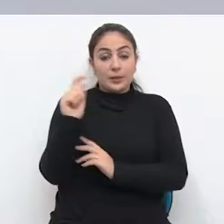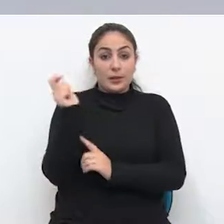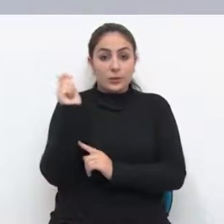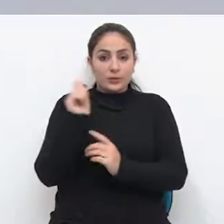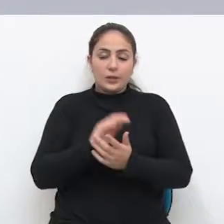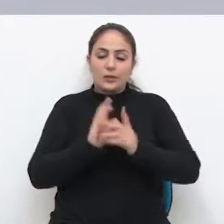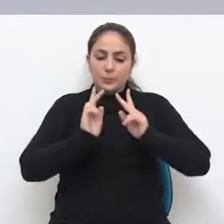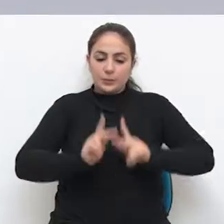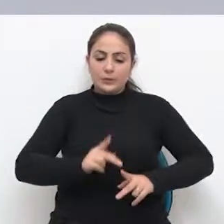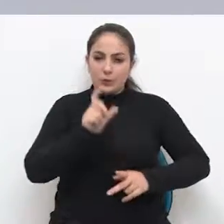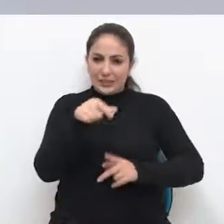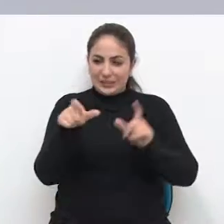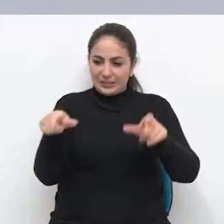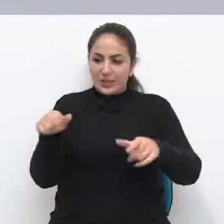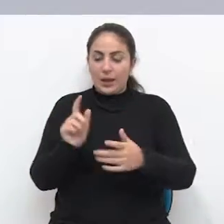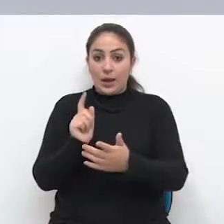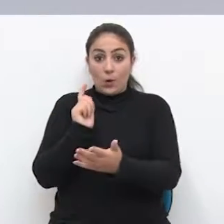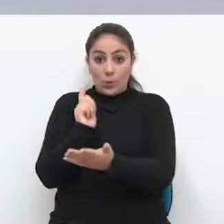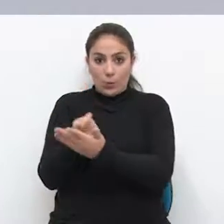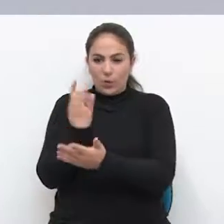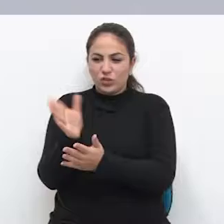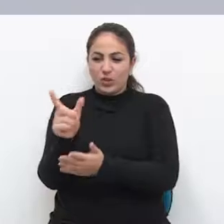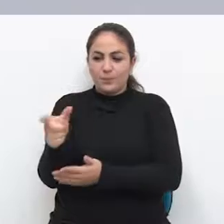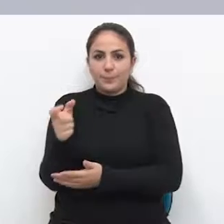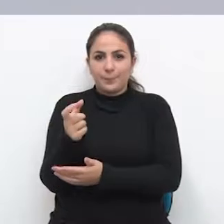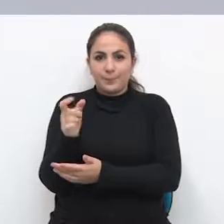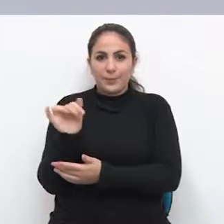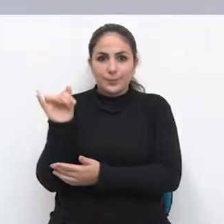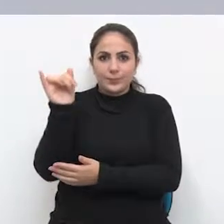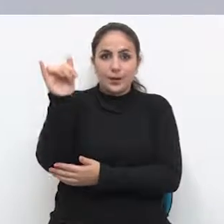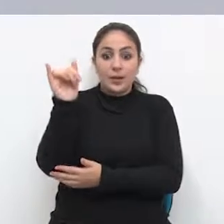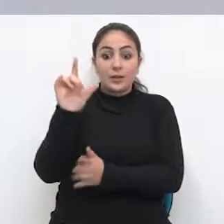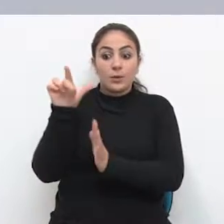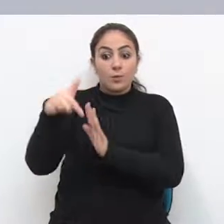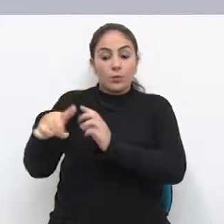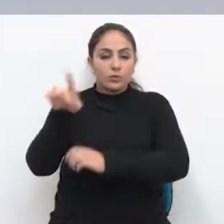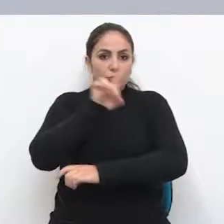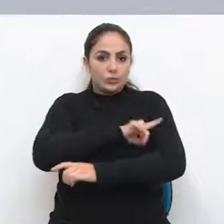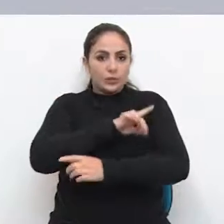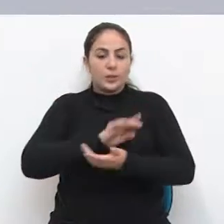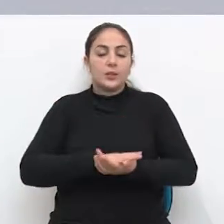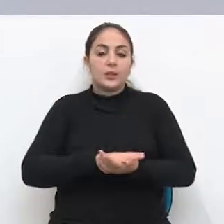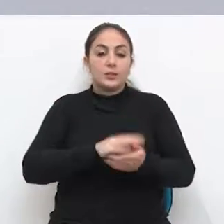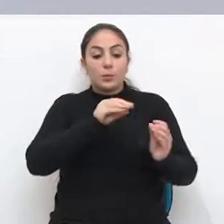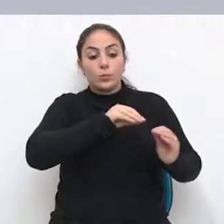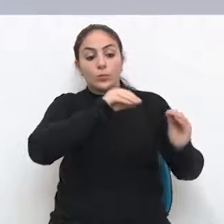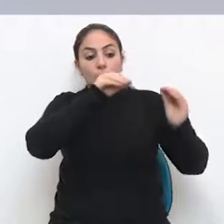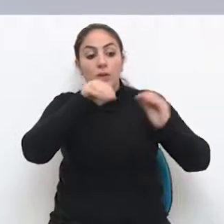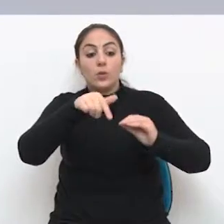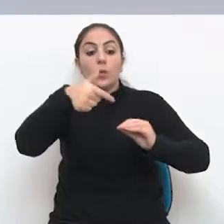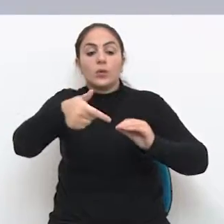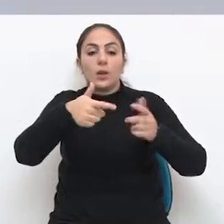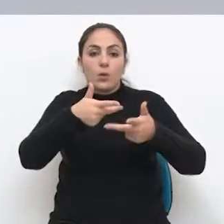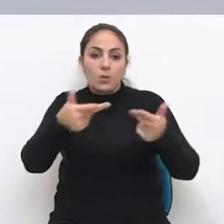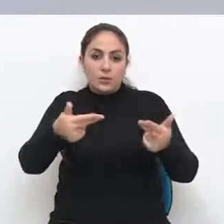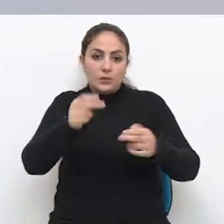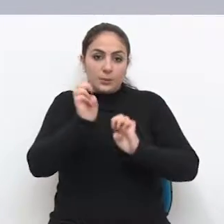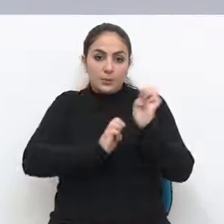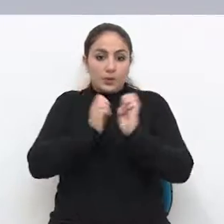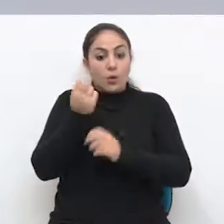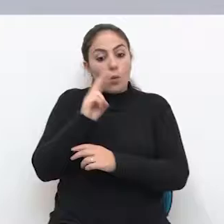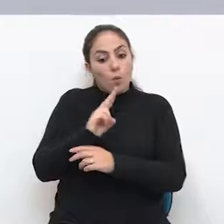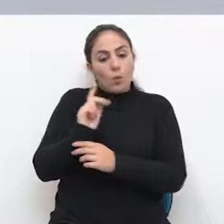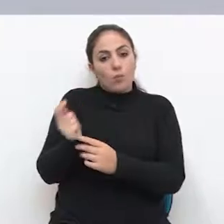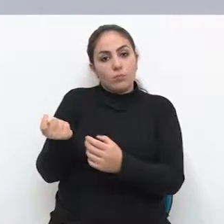Os clientes que adquiriram passagens após esta data serão reacomodados em outras operações da empresa ou terão